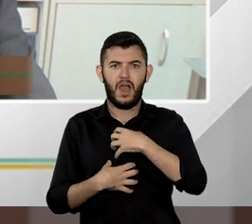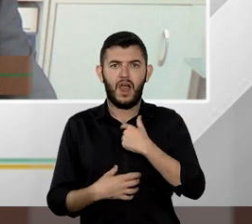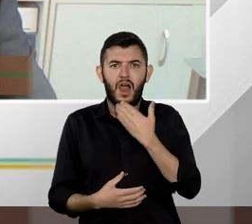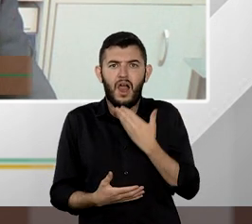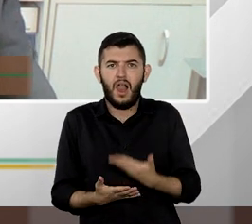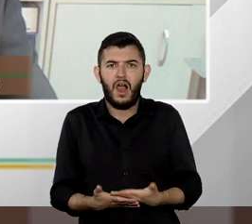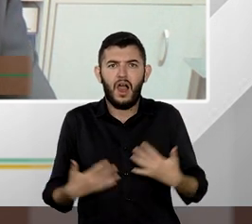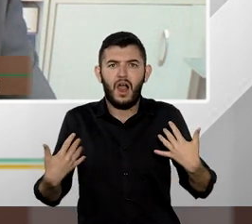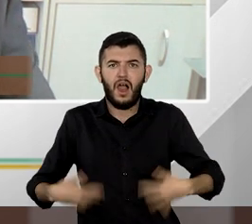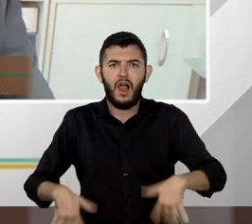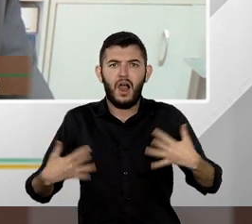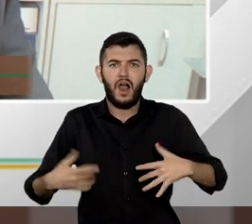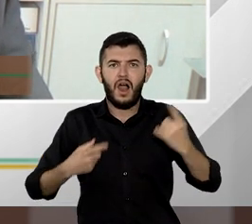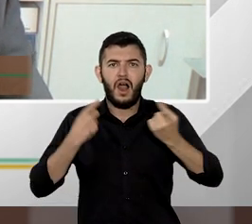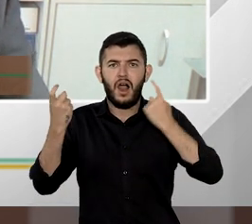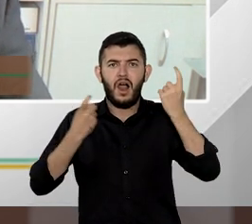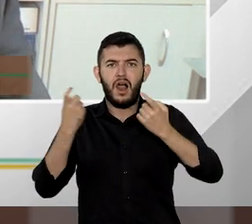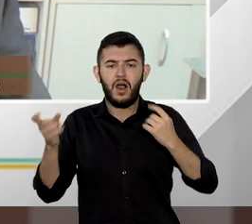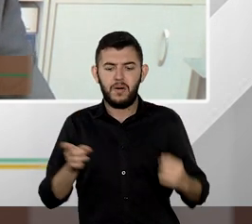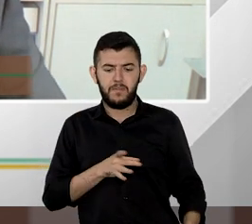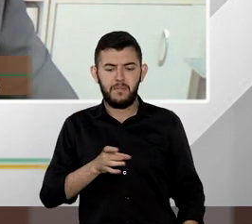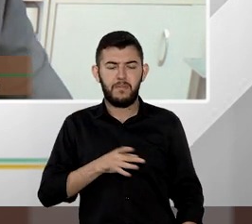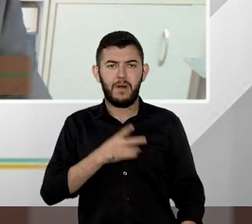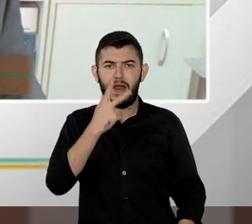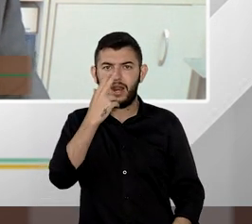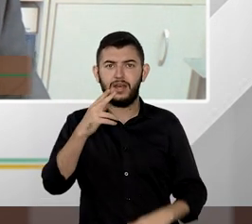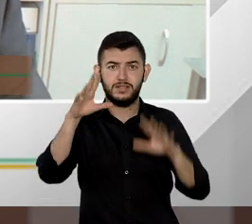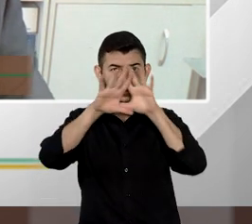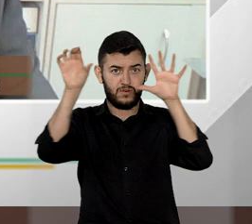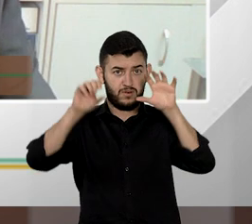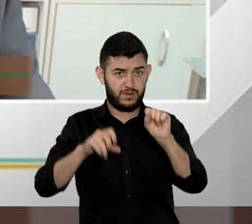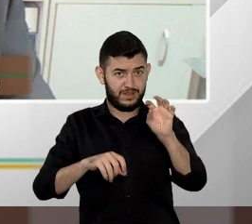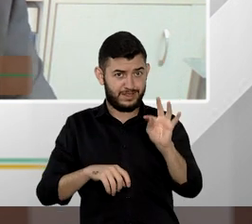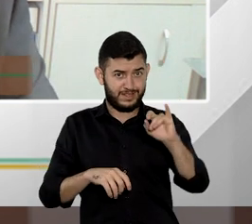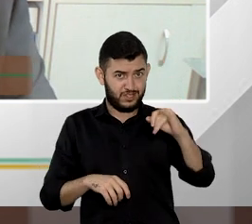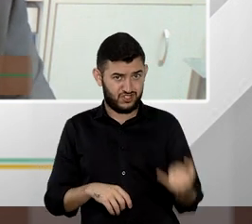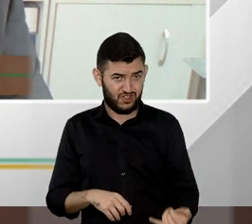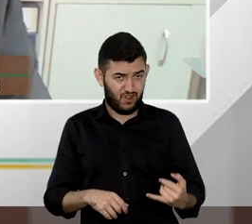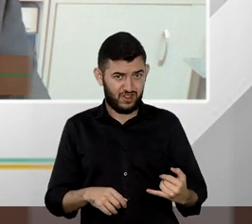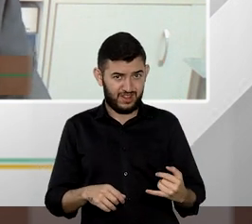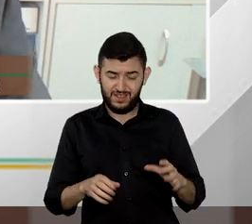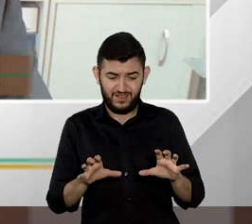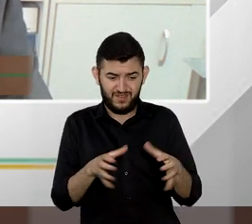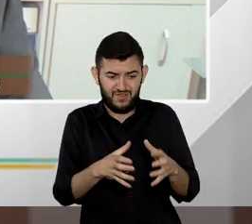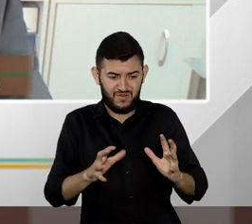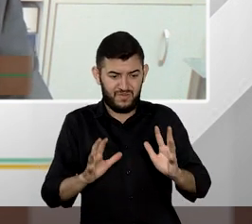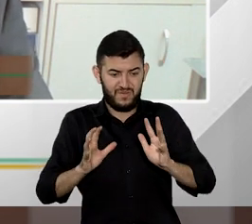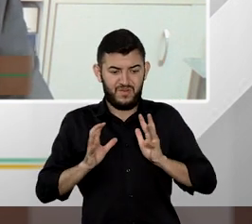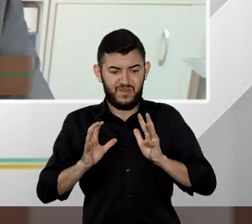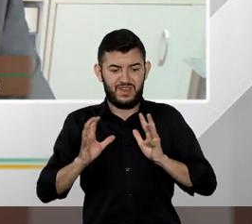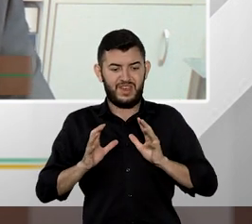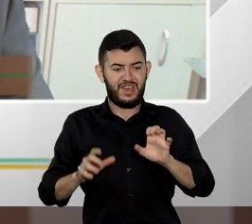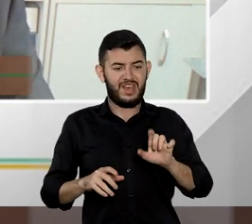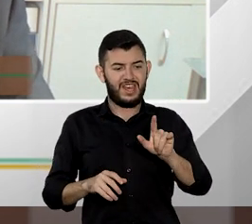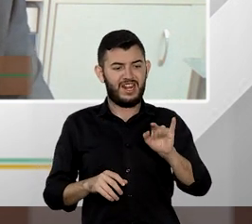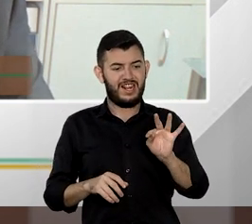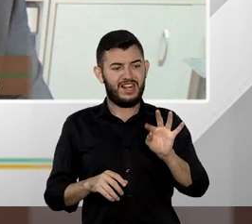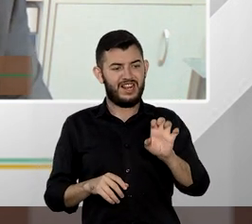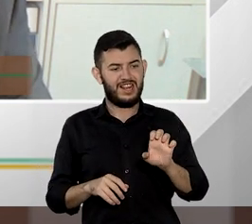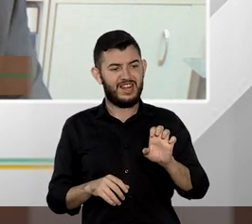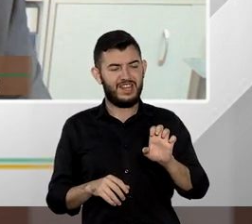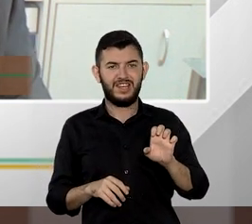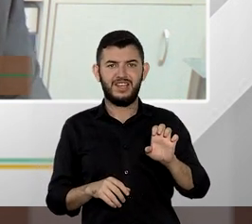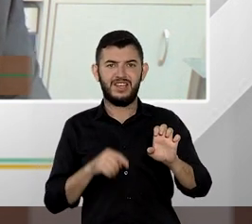como se aqui nós estivéssemos elitizando o Superior Tribunal de Justiça. Mas isso aqui é importante a gente explicar o seguinte, a